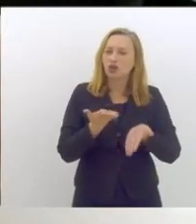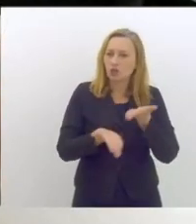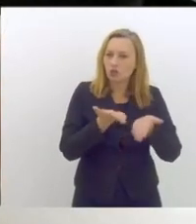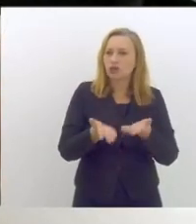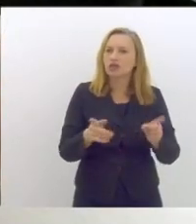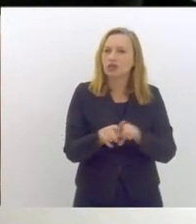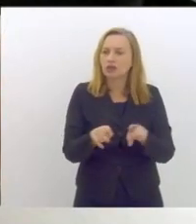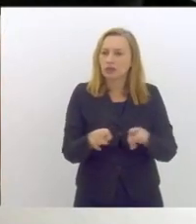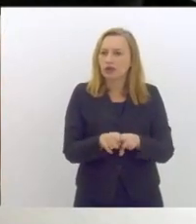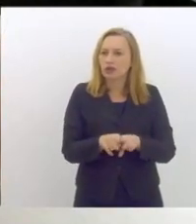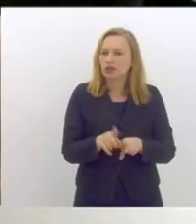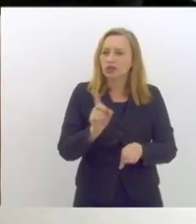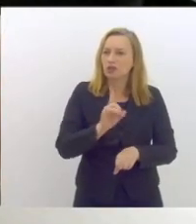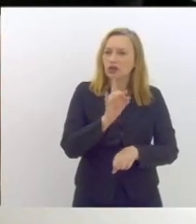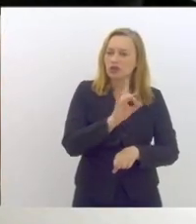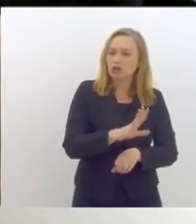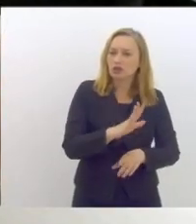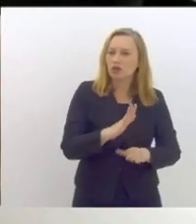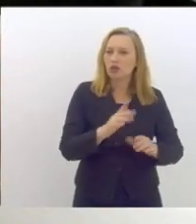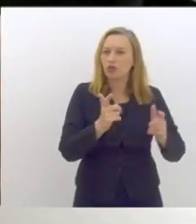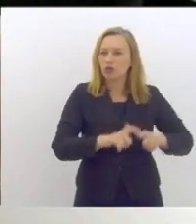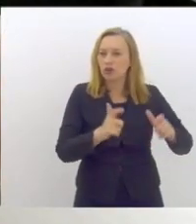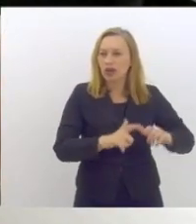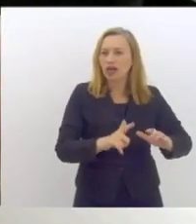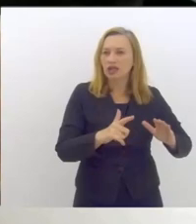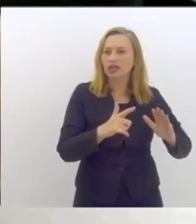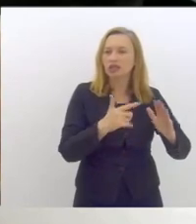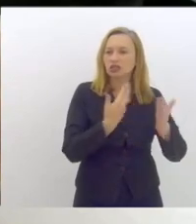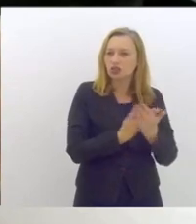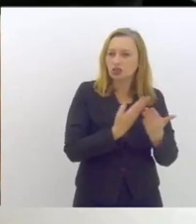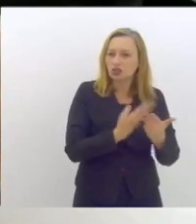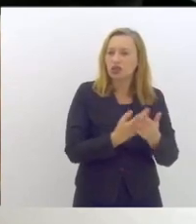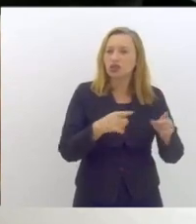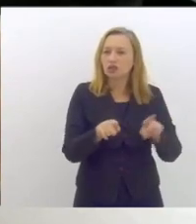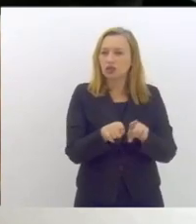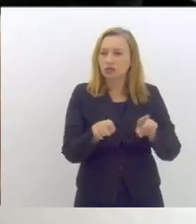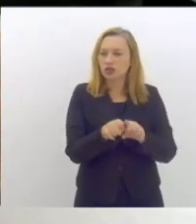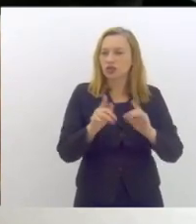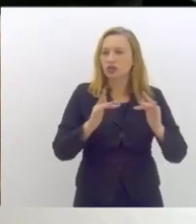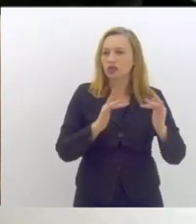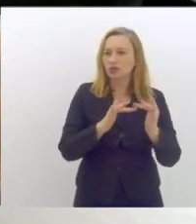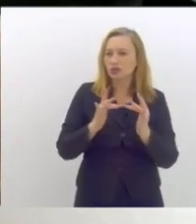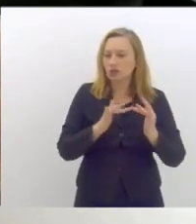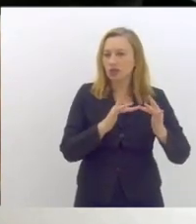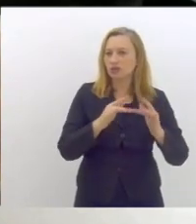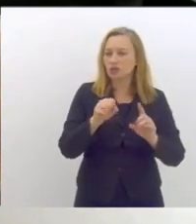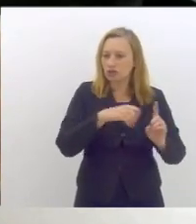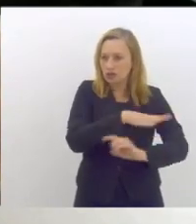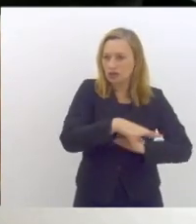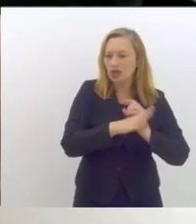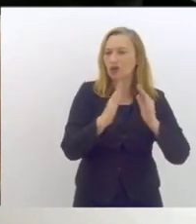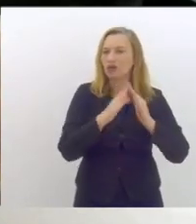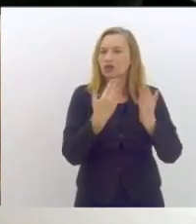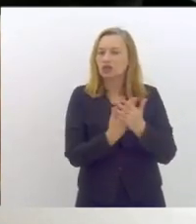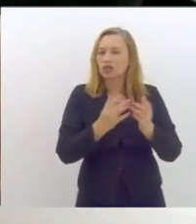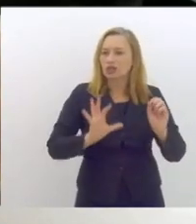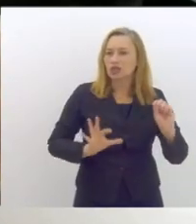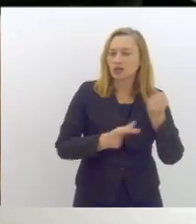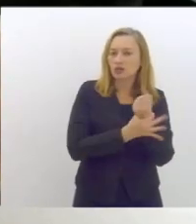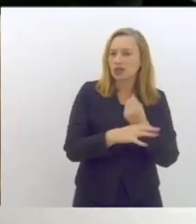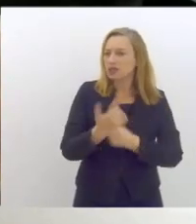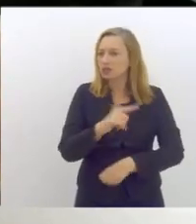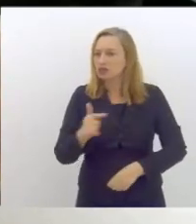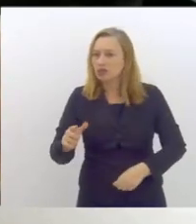porque a escola não é só um ambiente para estudar é um ambiente também de convívio social e sem essa segurança